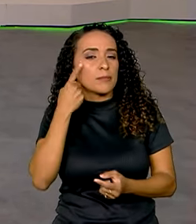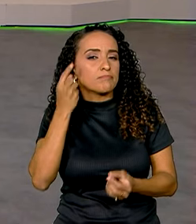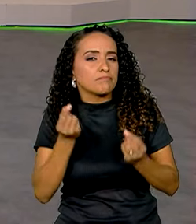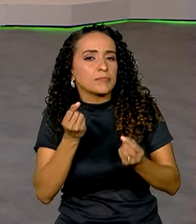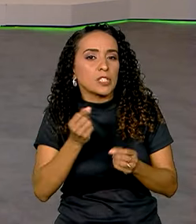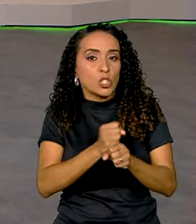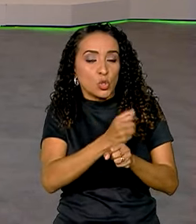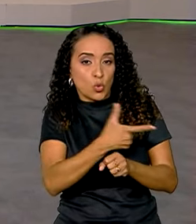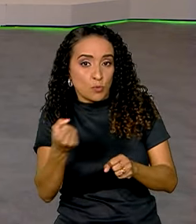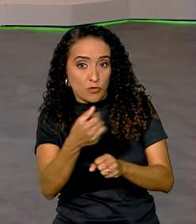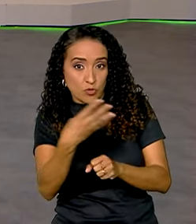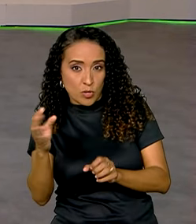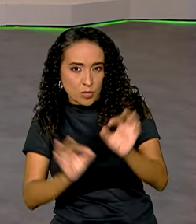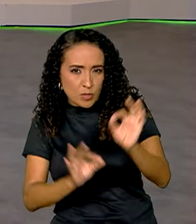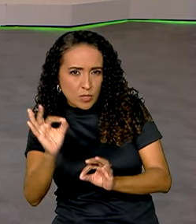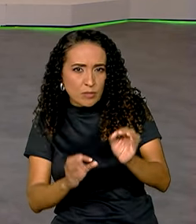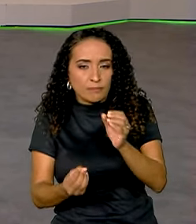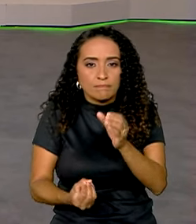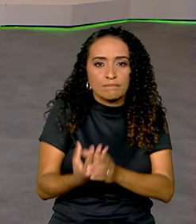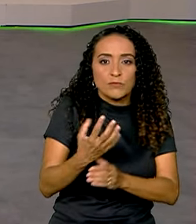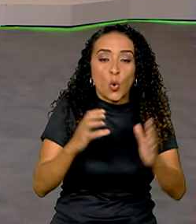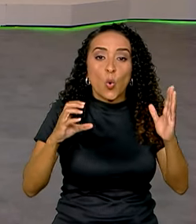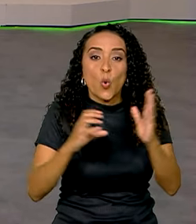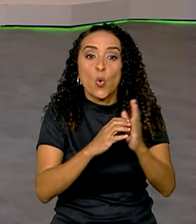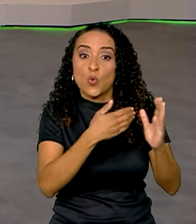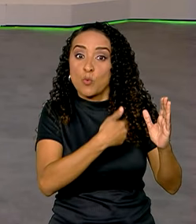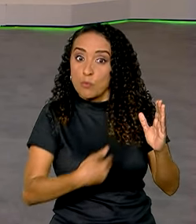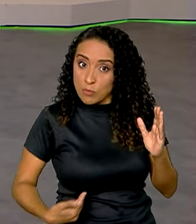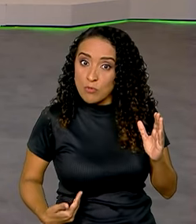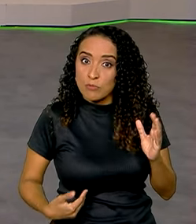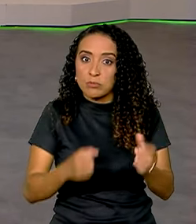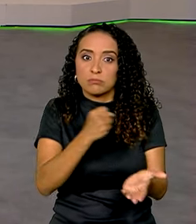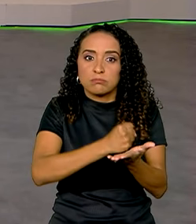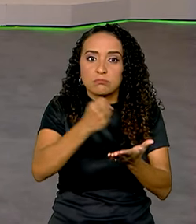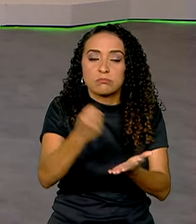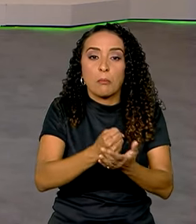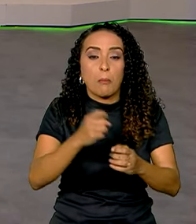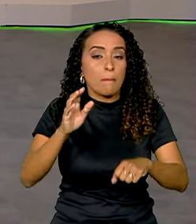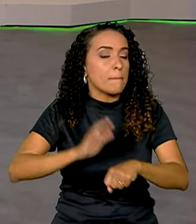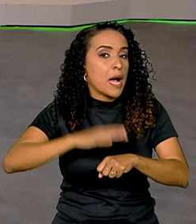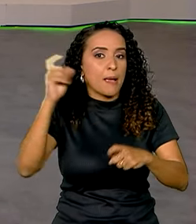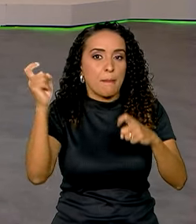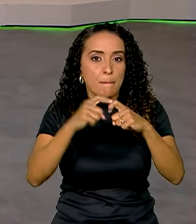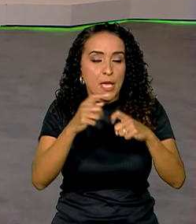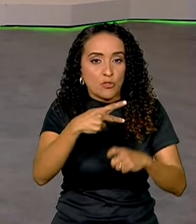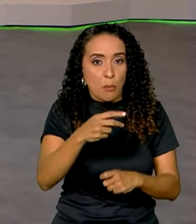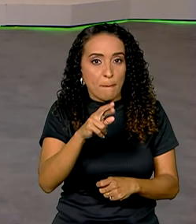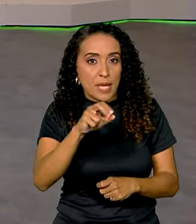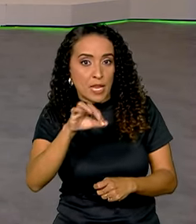ainda para 2024, a realização de concurso público para a contratação de mais médicos peritos.